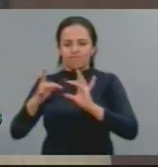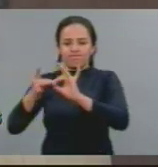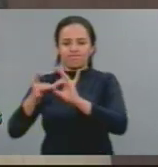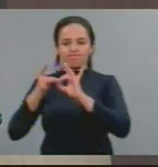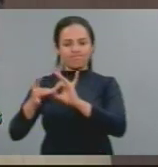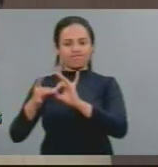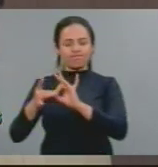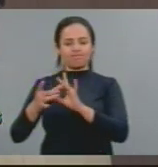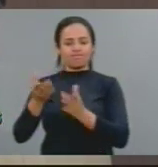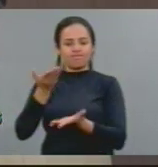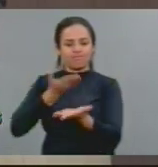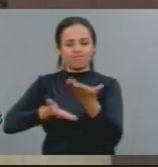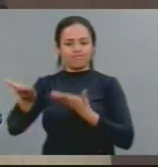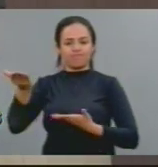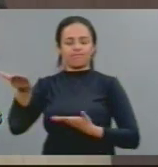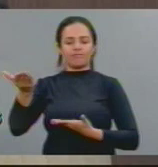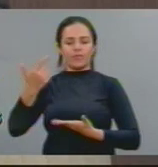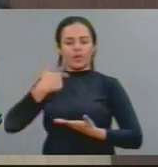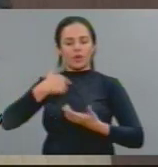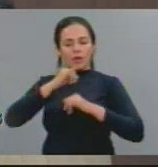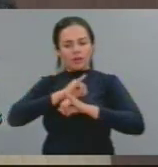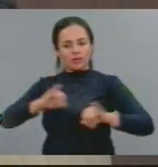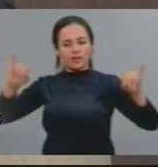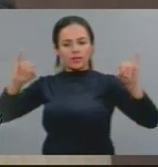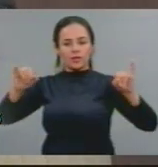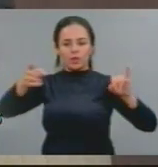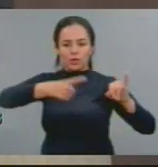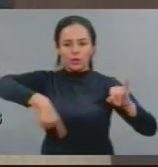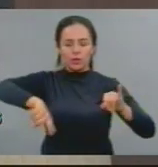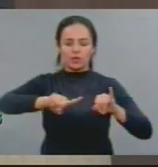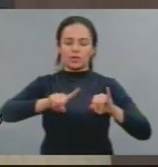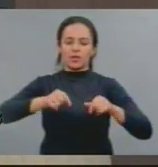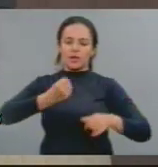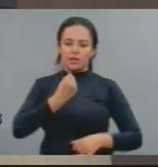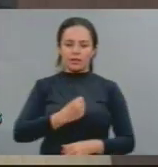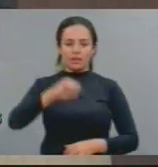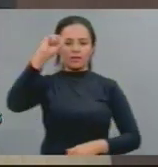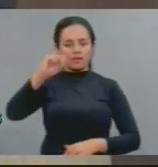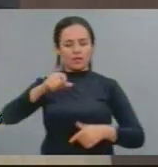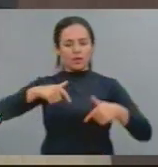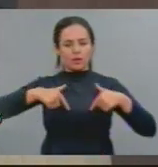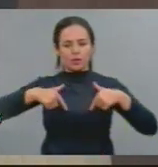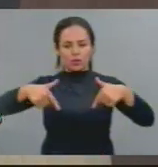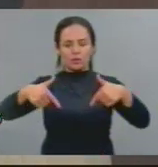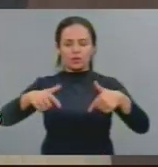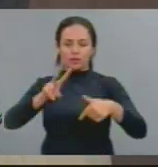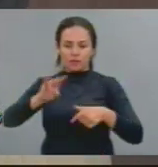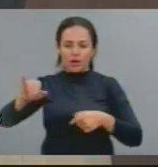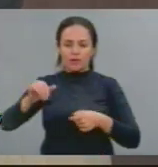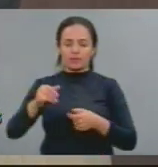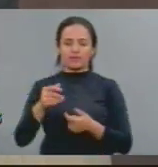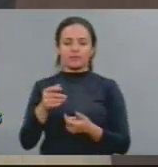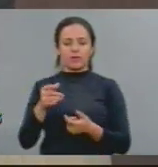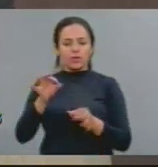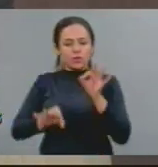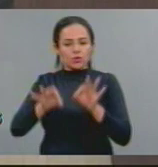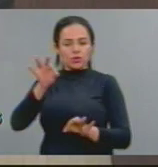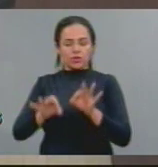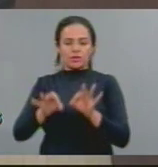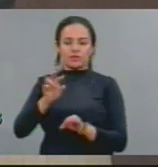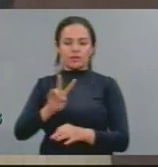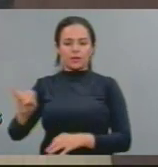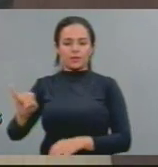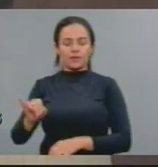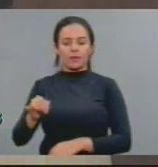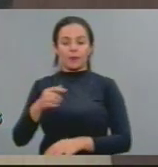nós do mandato da frente esquerda, para dizer que nós estamos juntos e vamos cobrar justiça. Finalizo com uma única